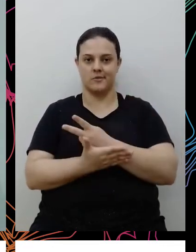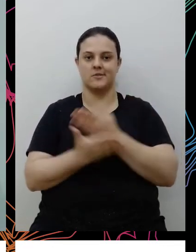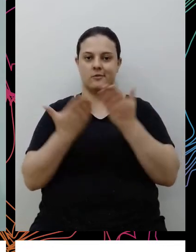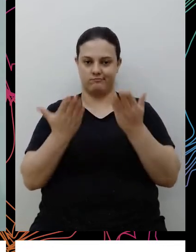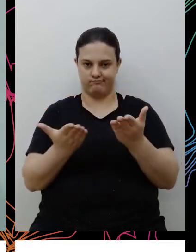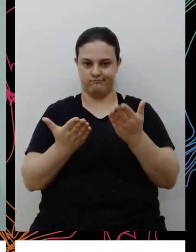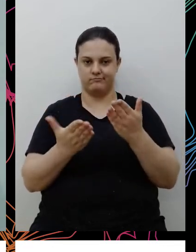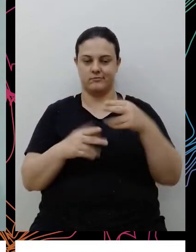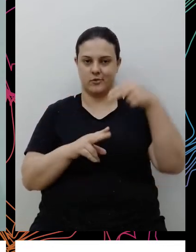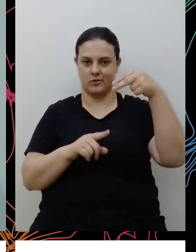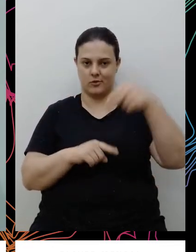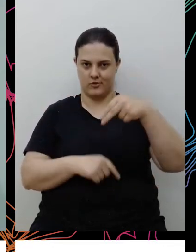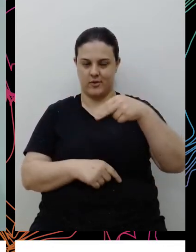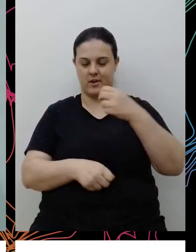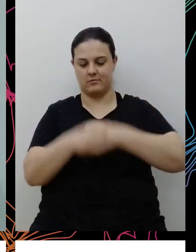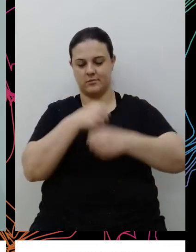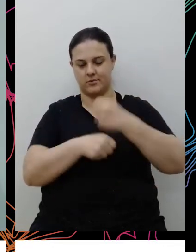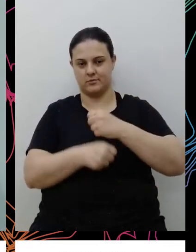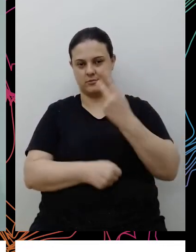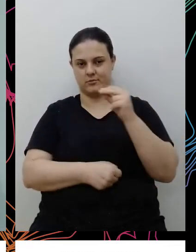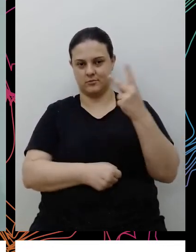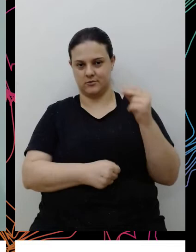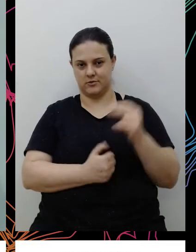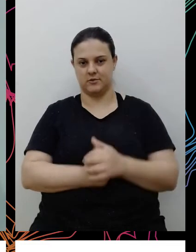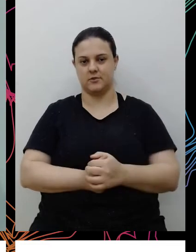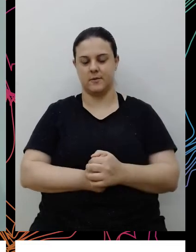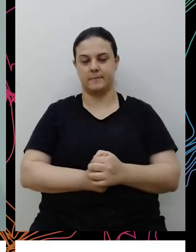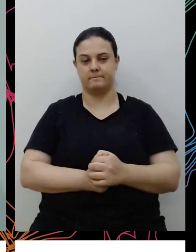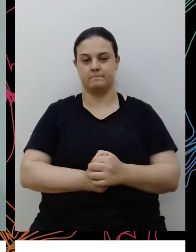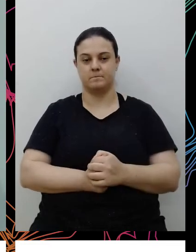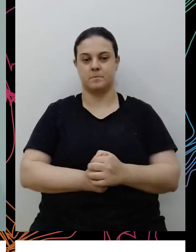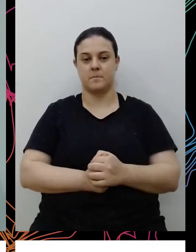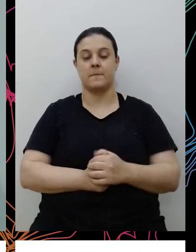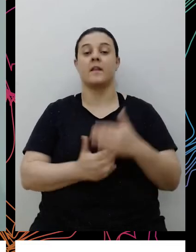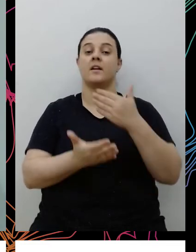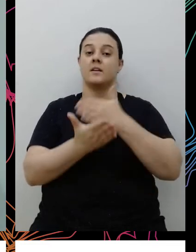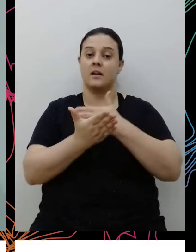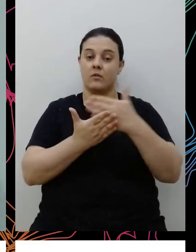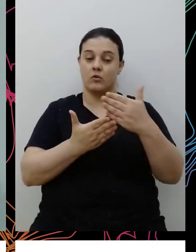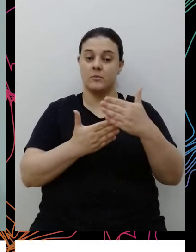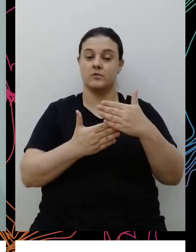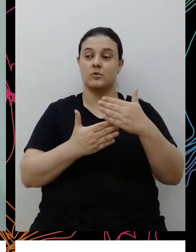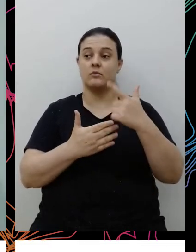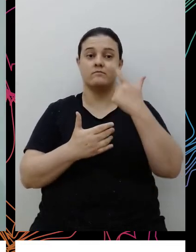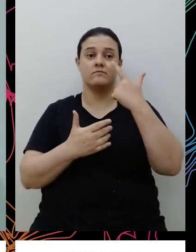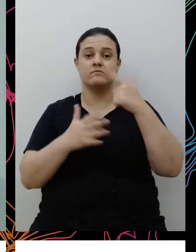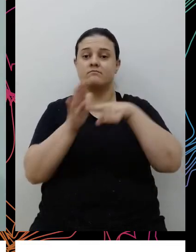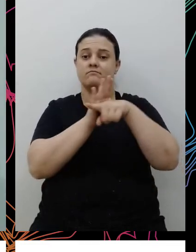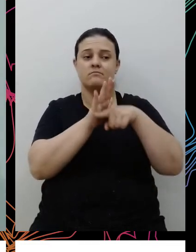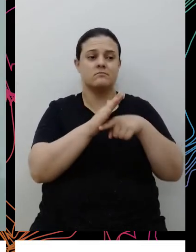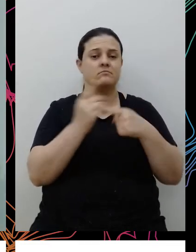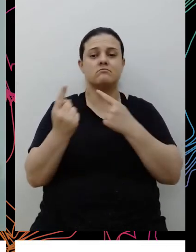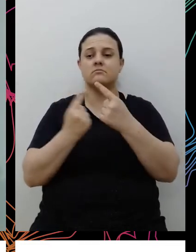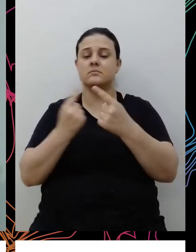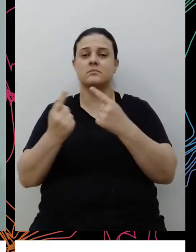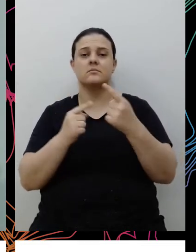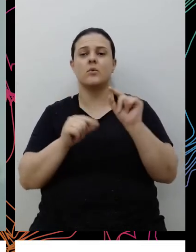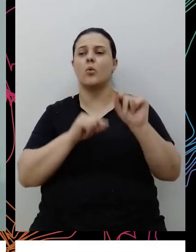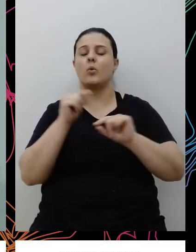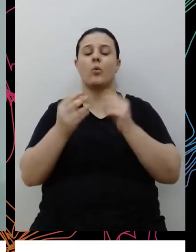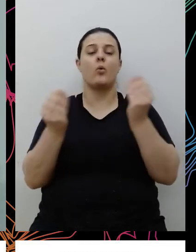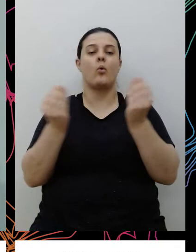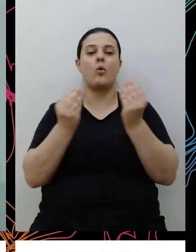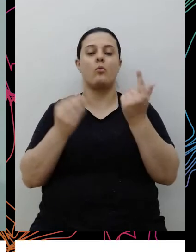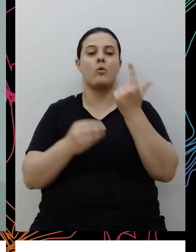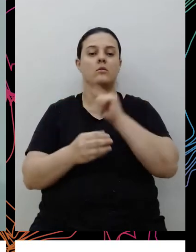em novembro de 2020, e a gente começou a buscar as respostas, né, para como que avançaria,